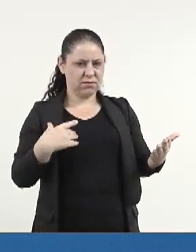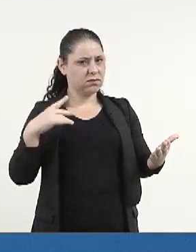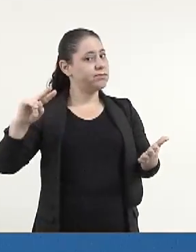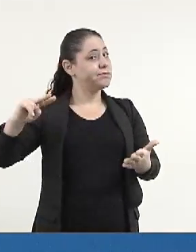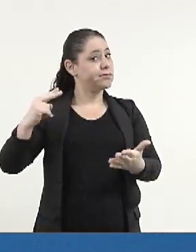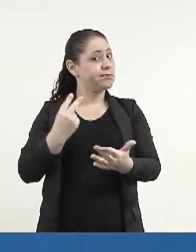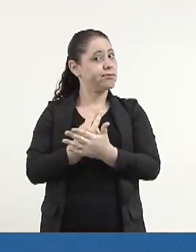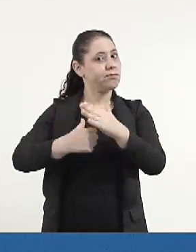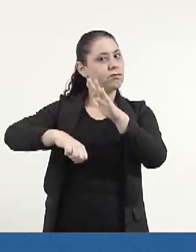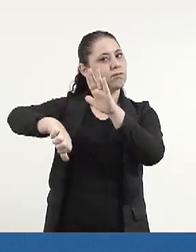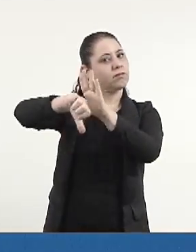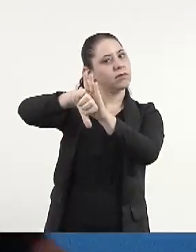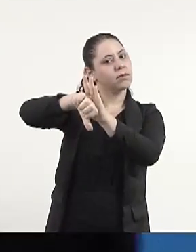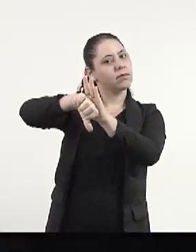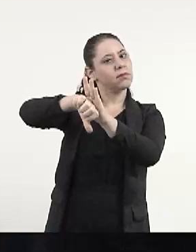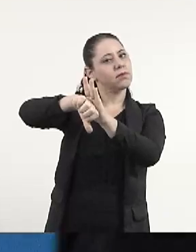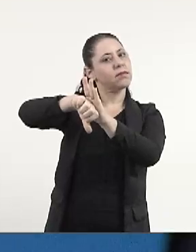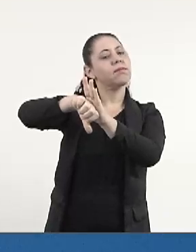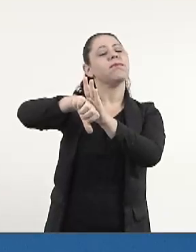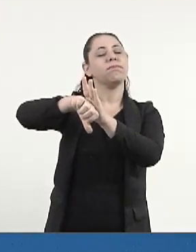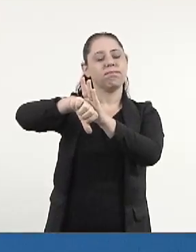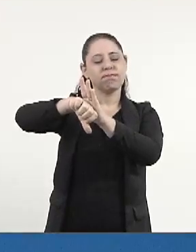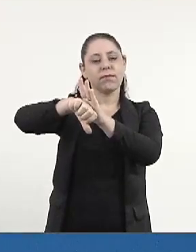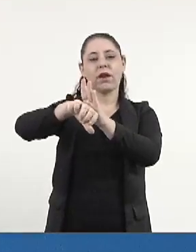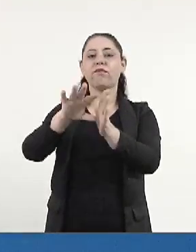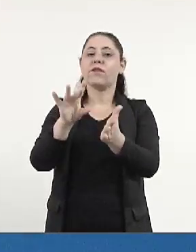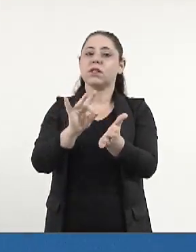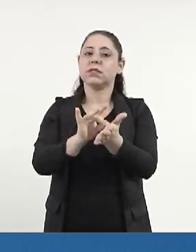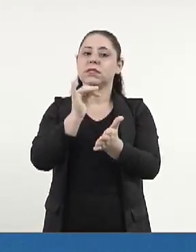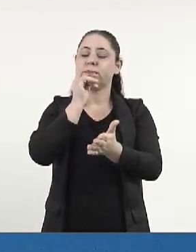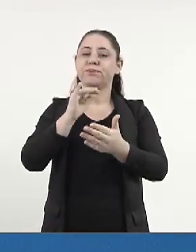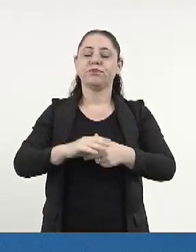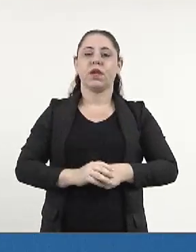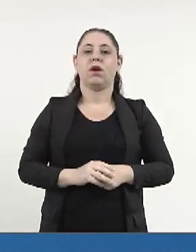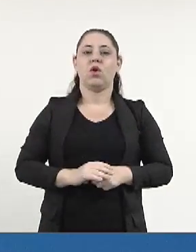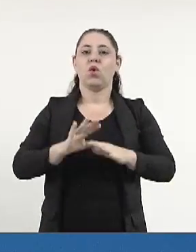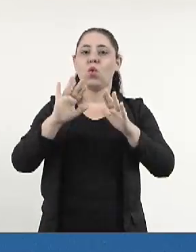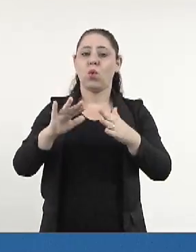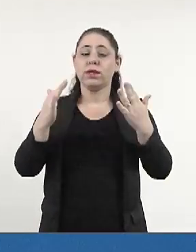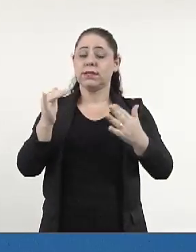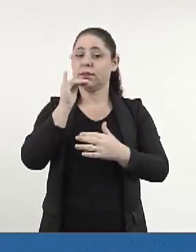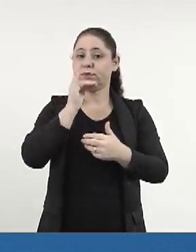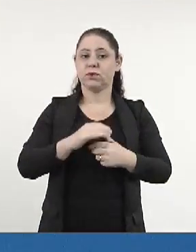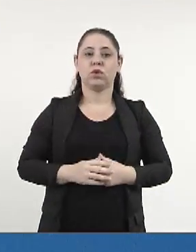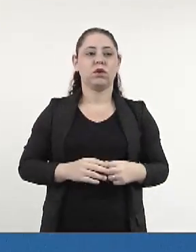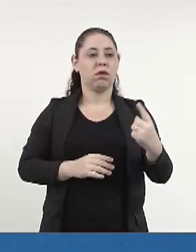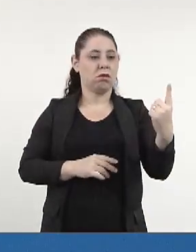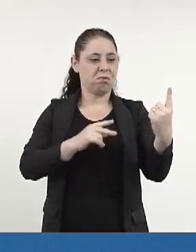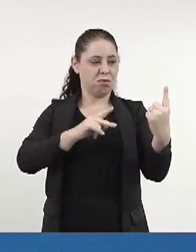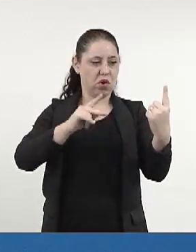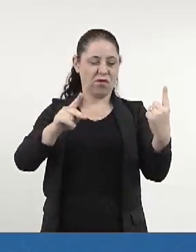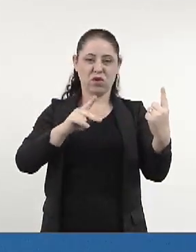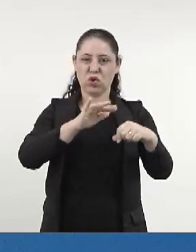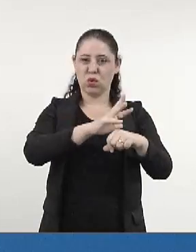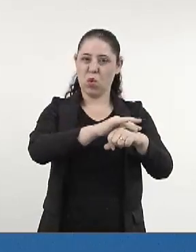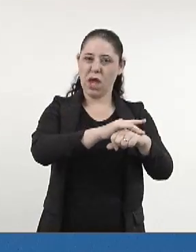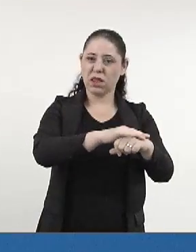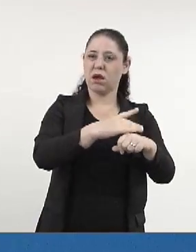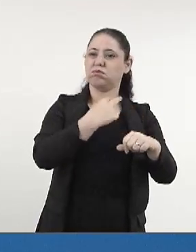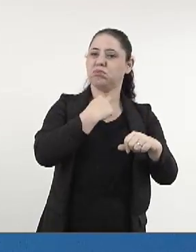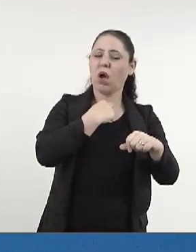irregularidade. E, na verdade, quando um professor é readaptado,